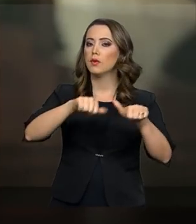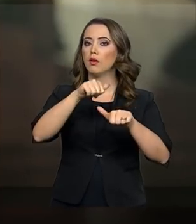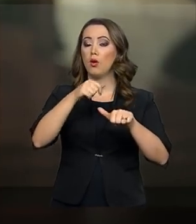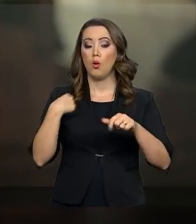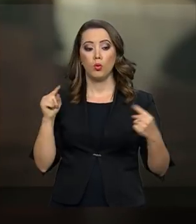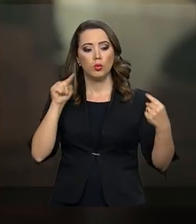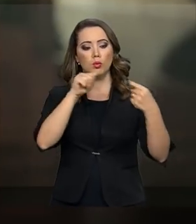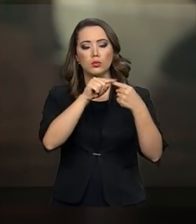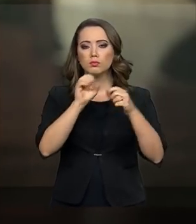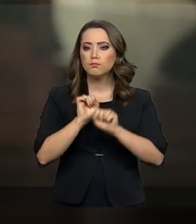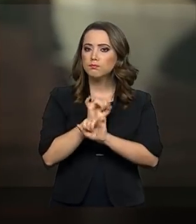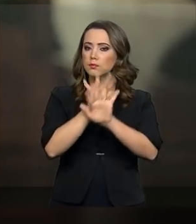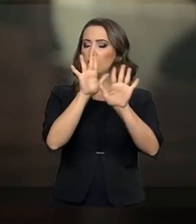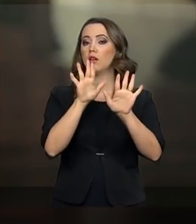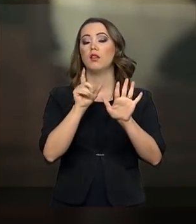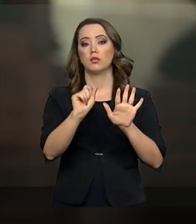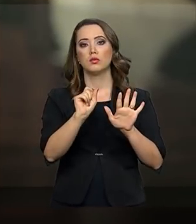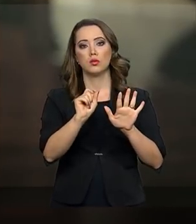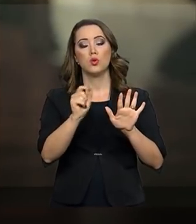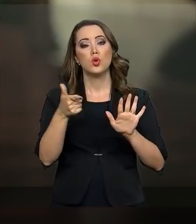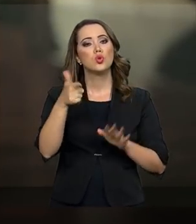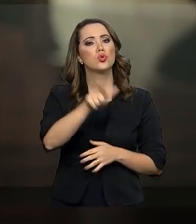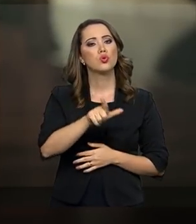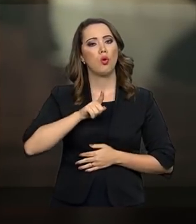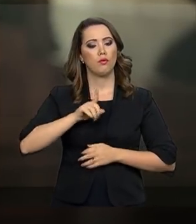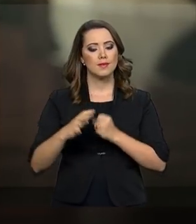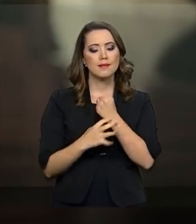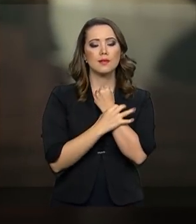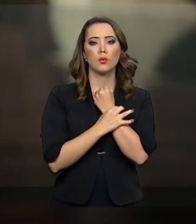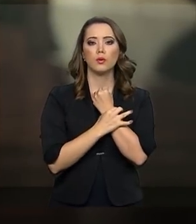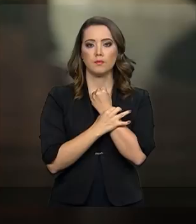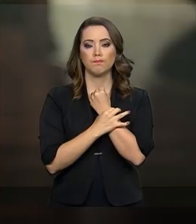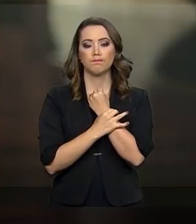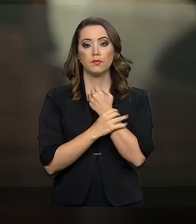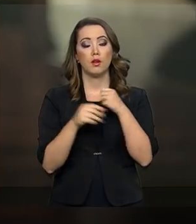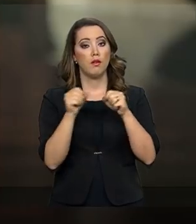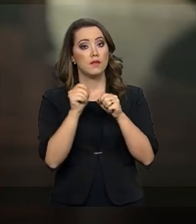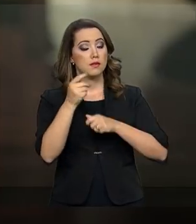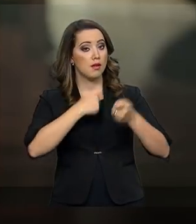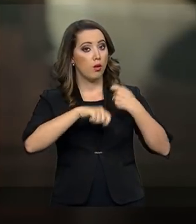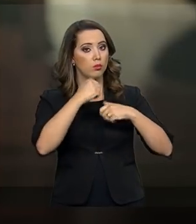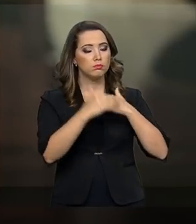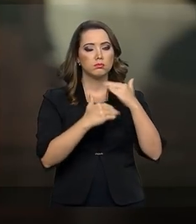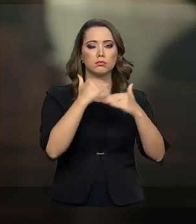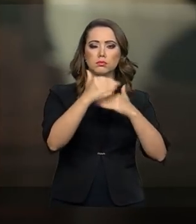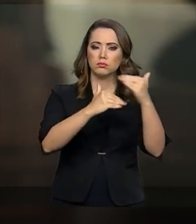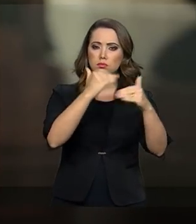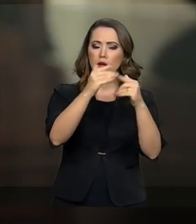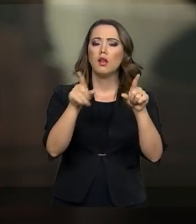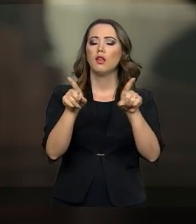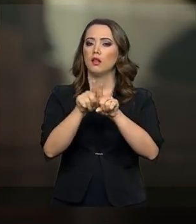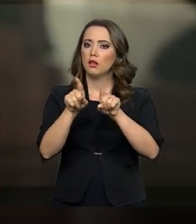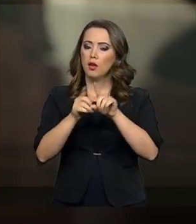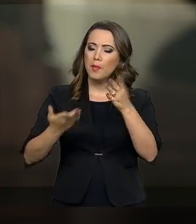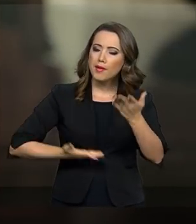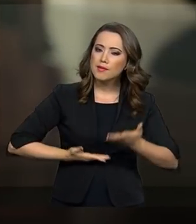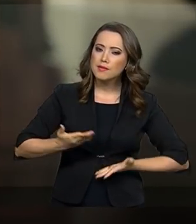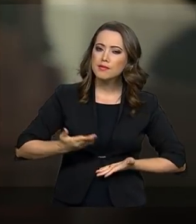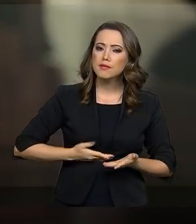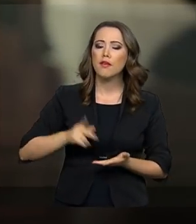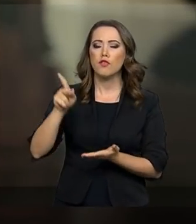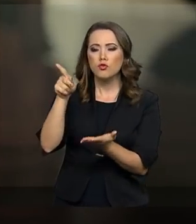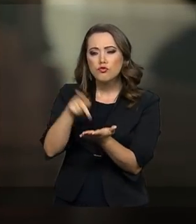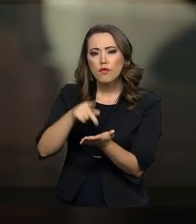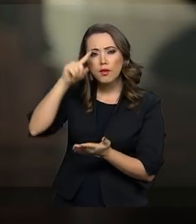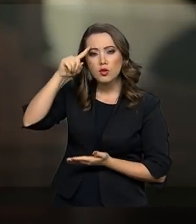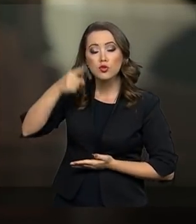objetivos são claros. Resgatar nossa segurança, fazer a economia crescer e servir a quem realmente